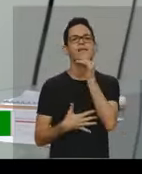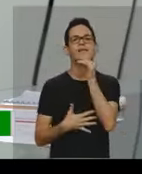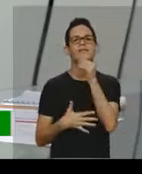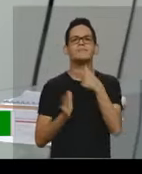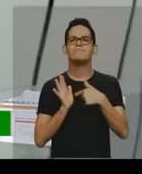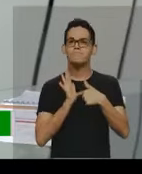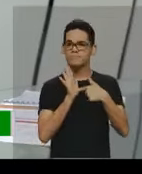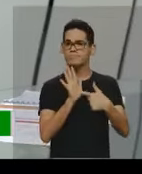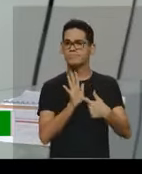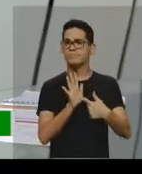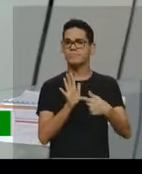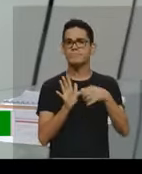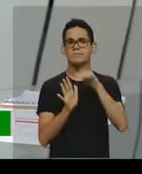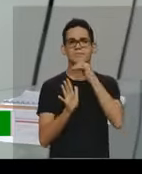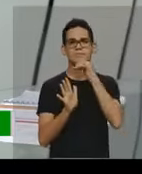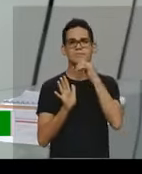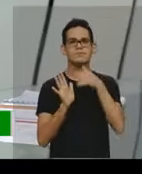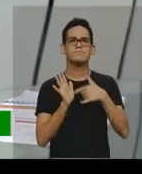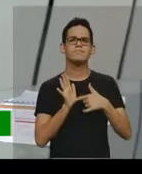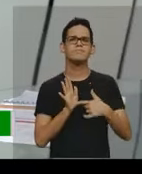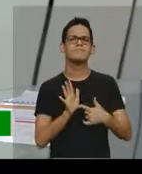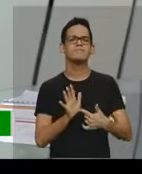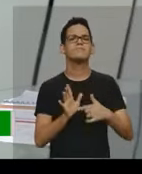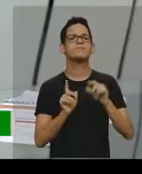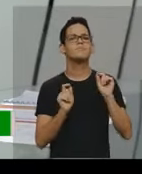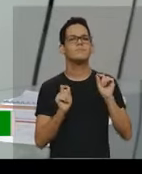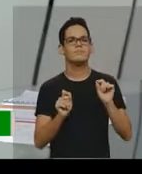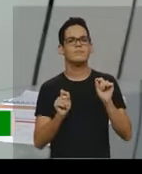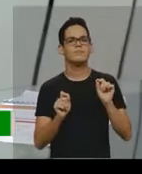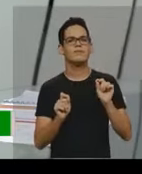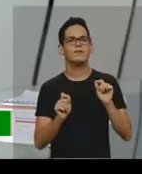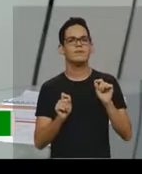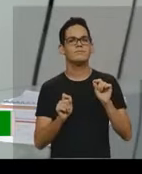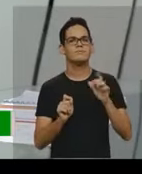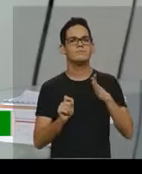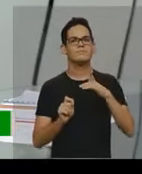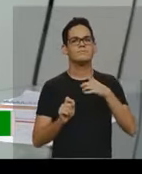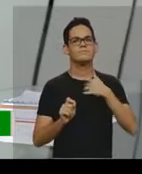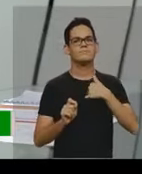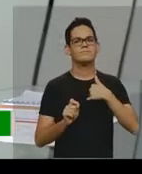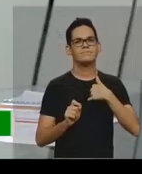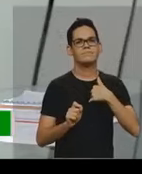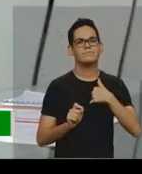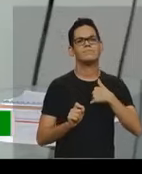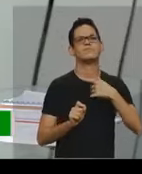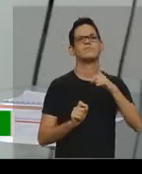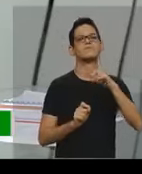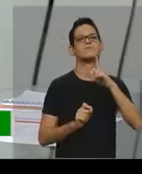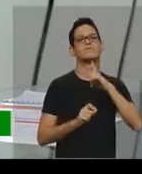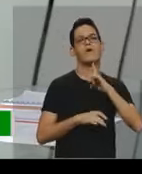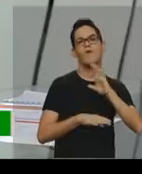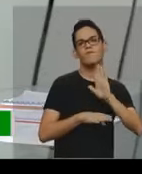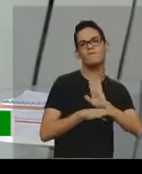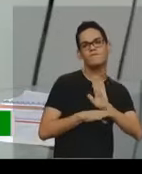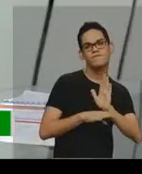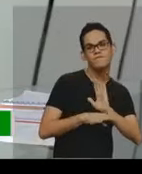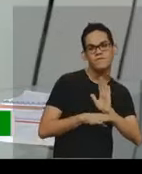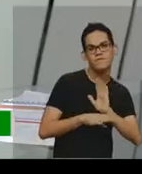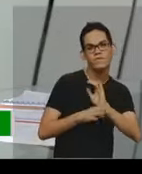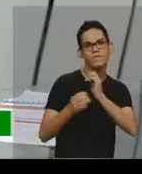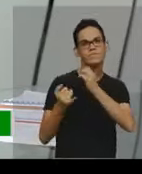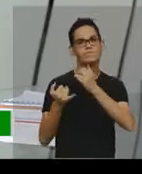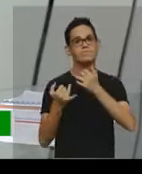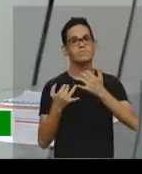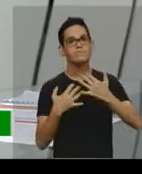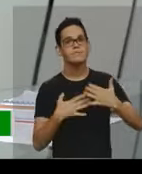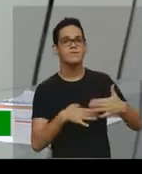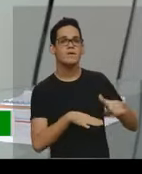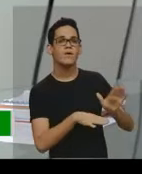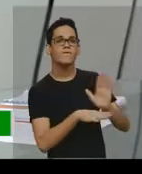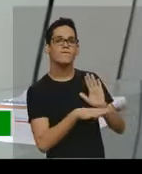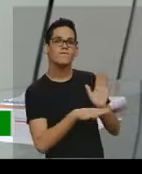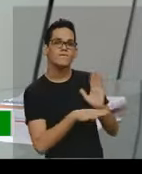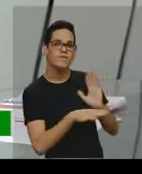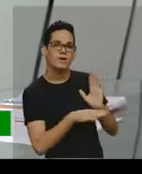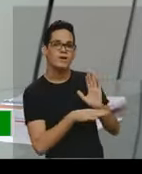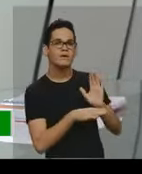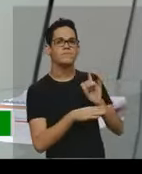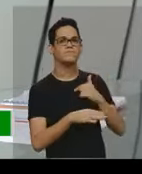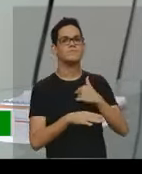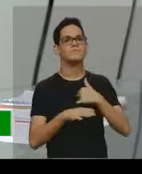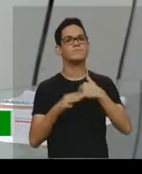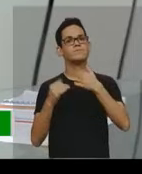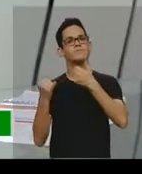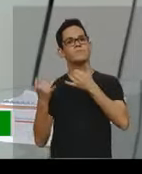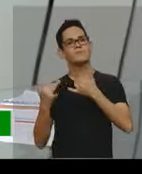um exemplo, né, na aula, que era um exemplo de quê? De um filme falando do próprio filme, falando dos